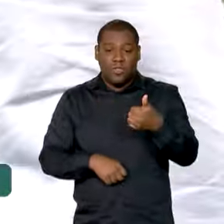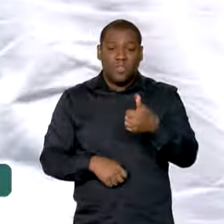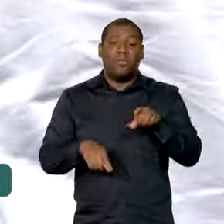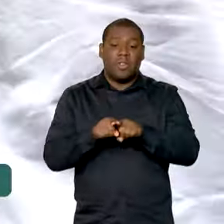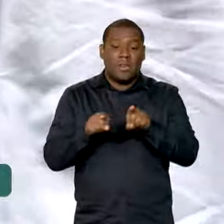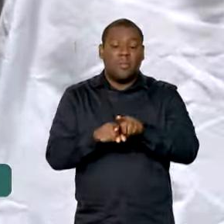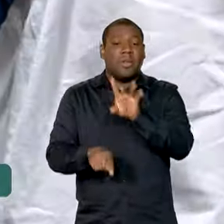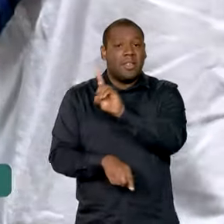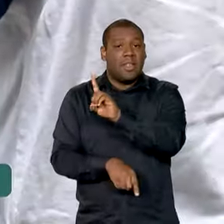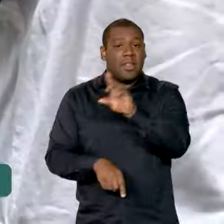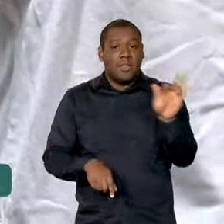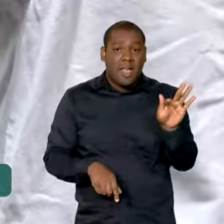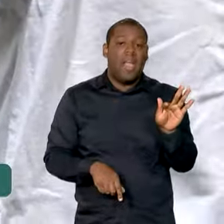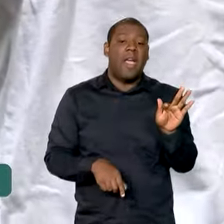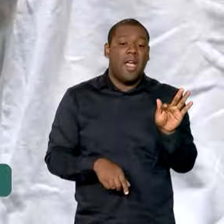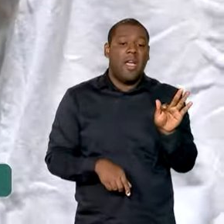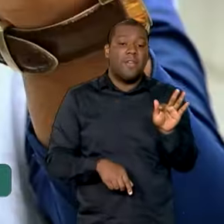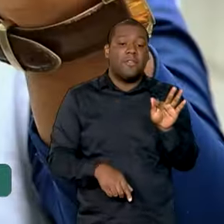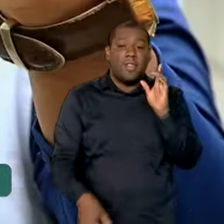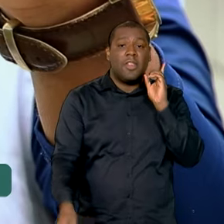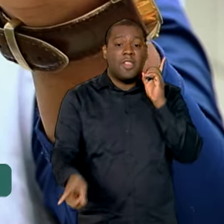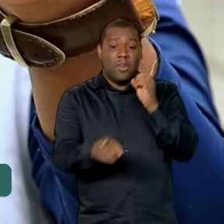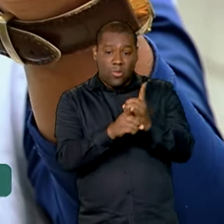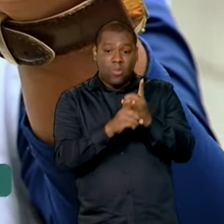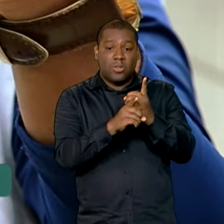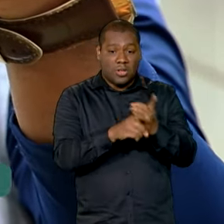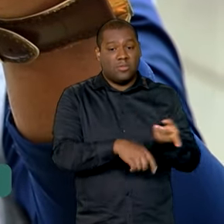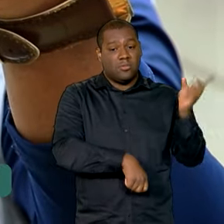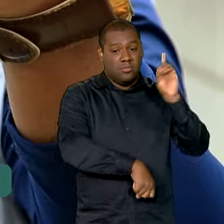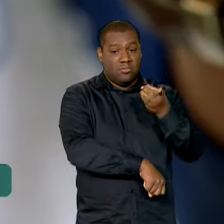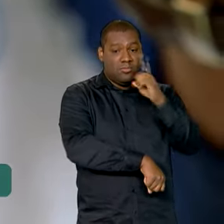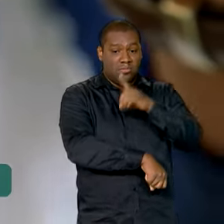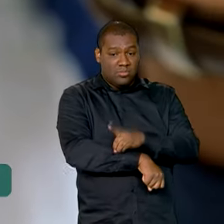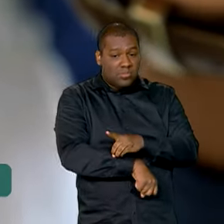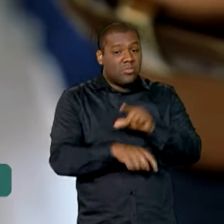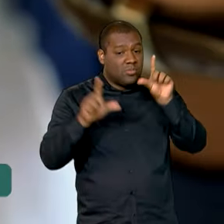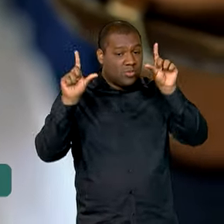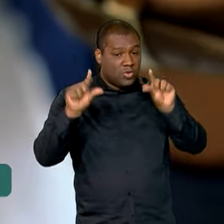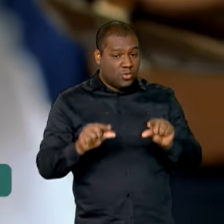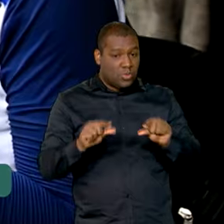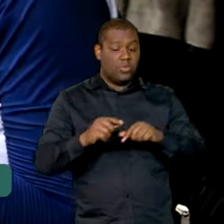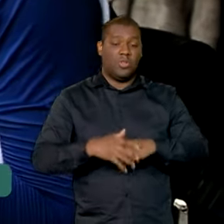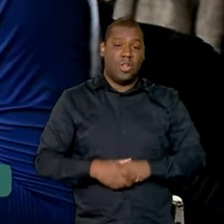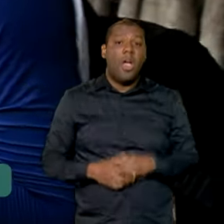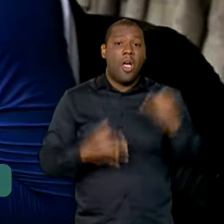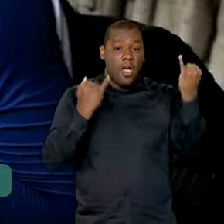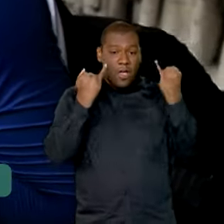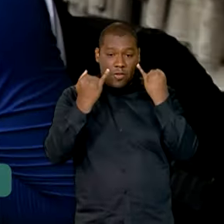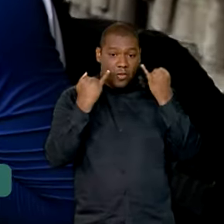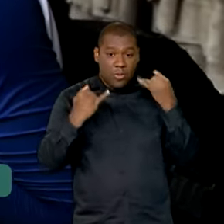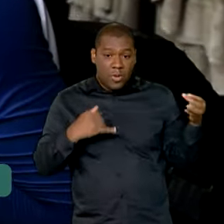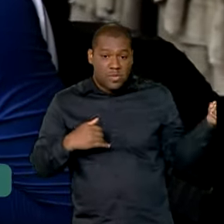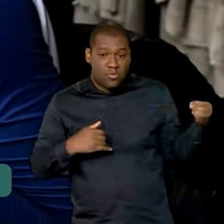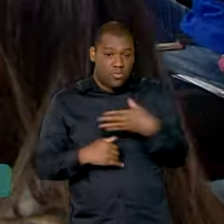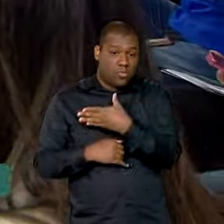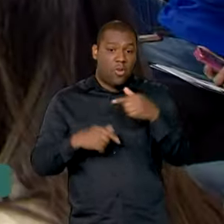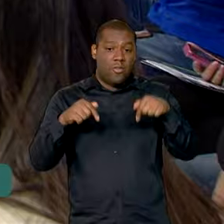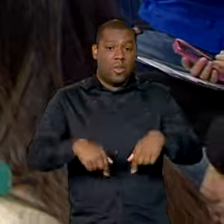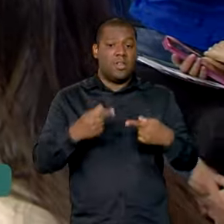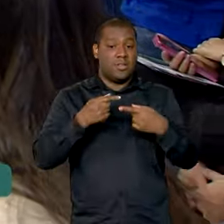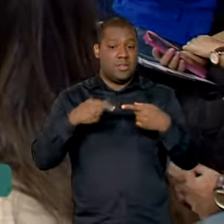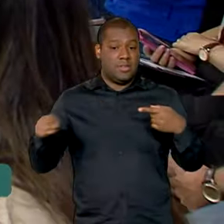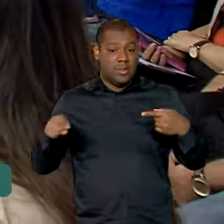Federal apresentam tendência de queda no número de casos de dengue. Os dados foram atualizados nesta semana.